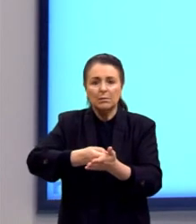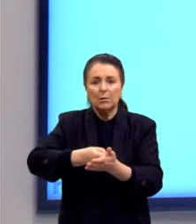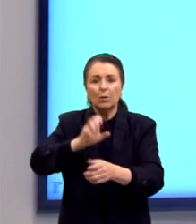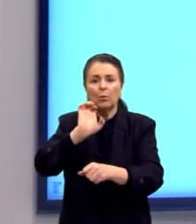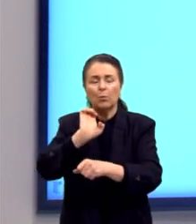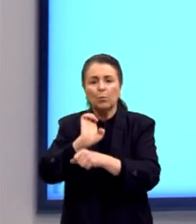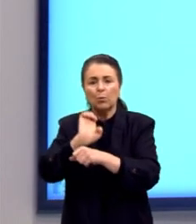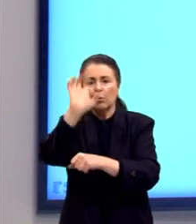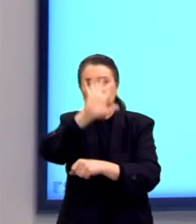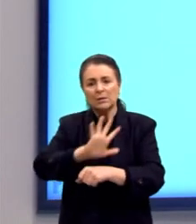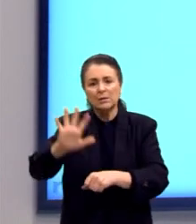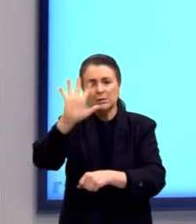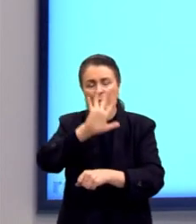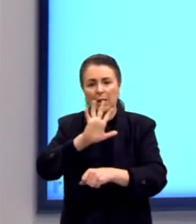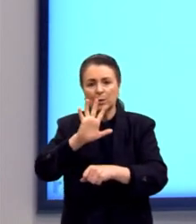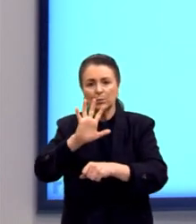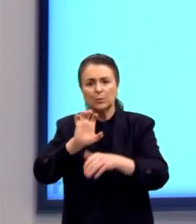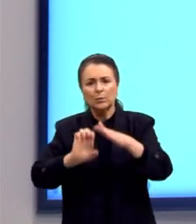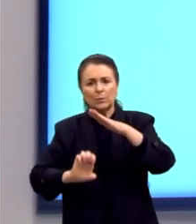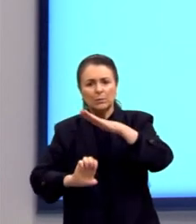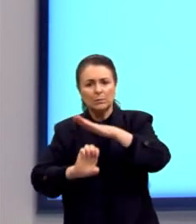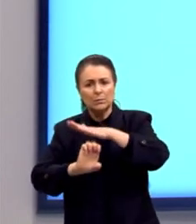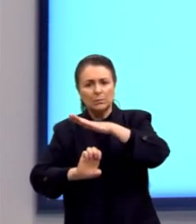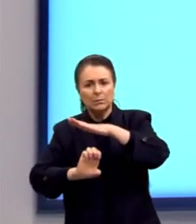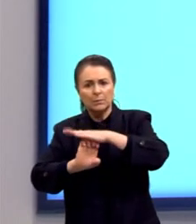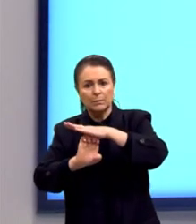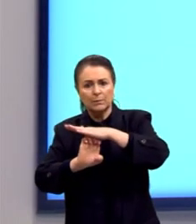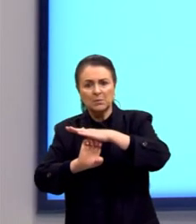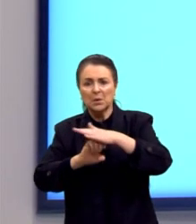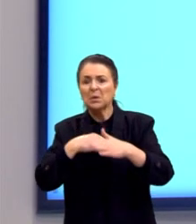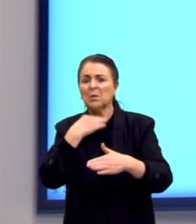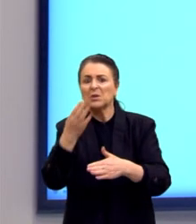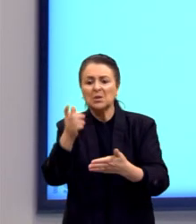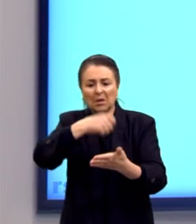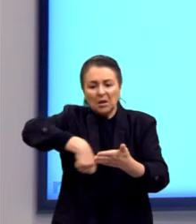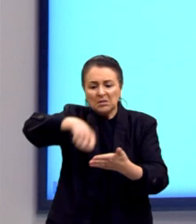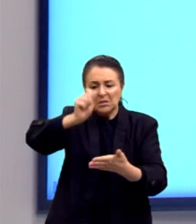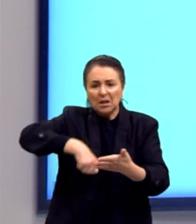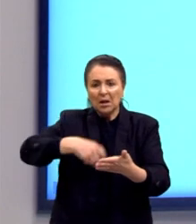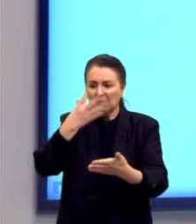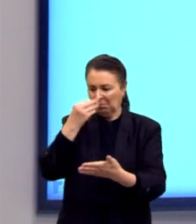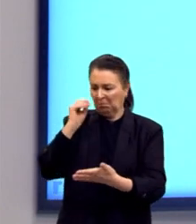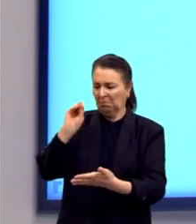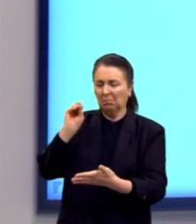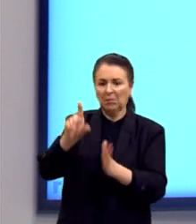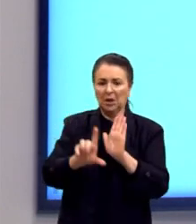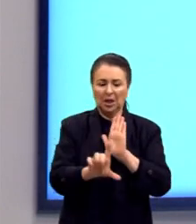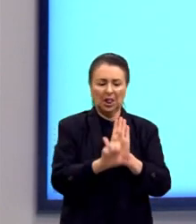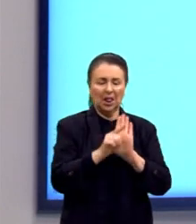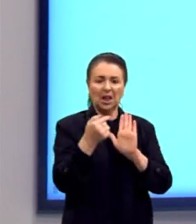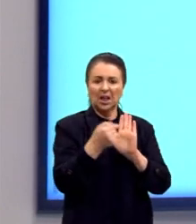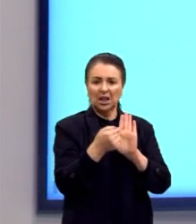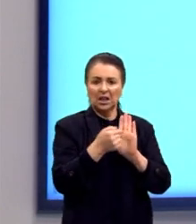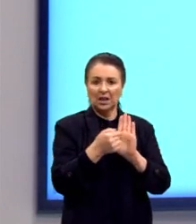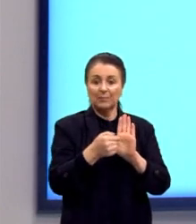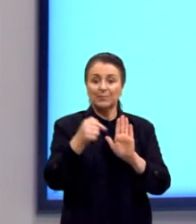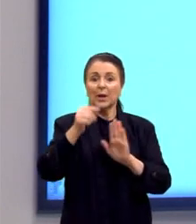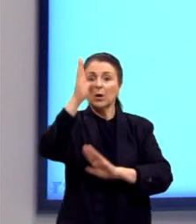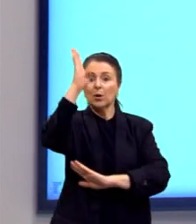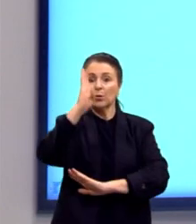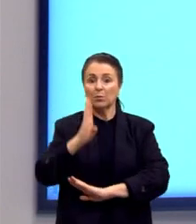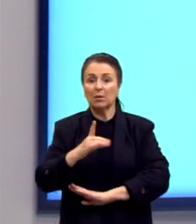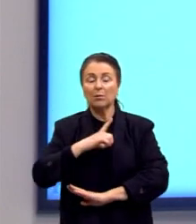direitos humanos assinaram isso. Então, basta nós cobrar desses camaradas. Turma, no Brasil, nós temos isso.